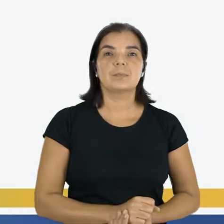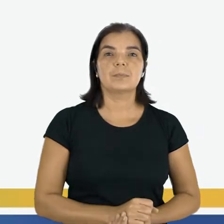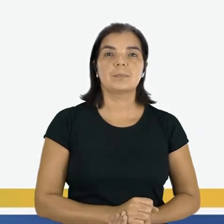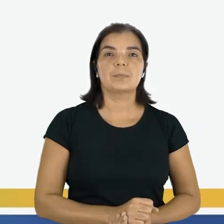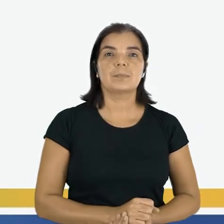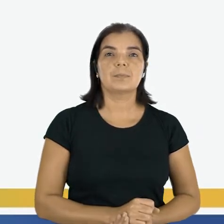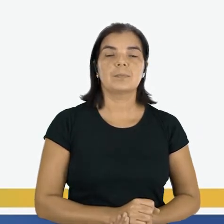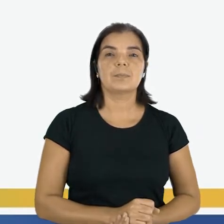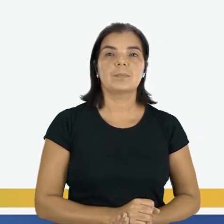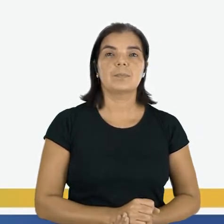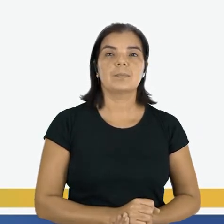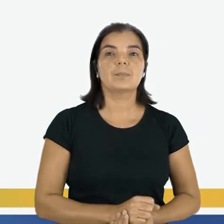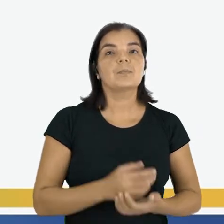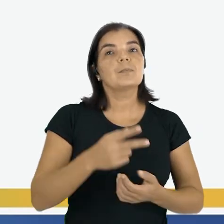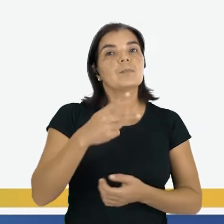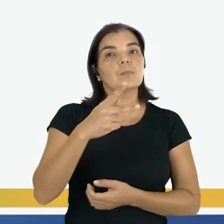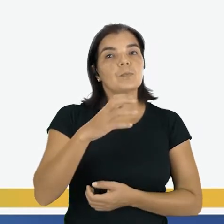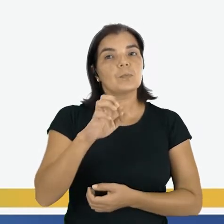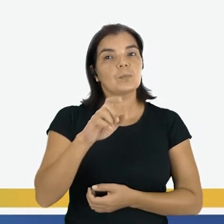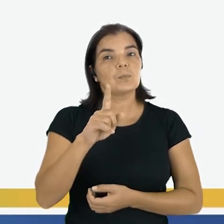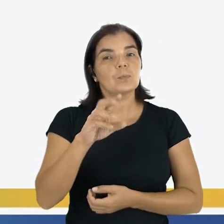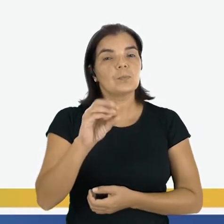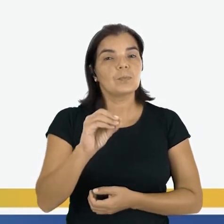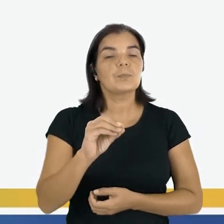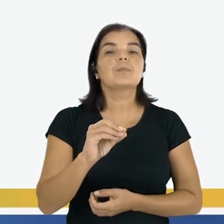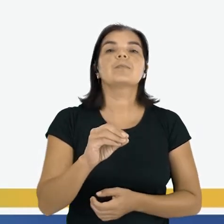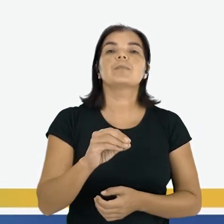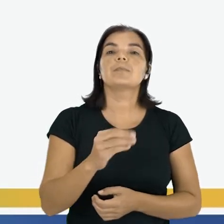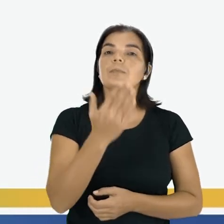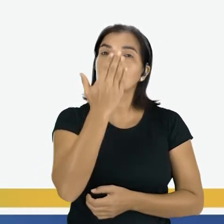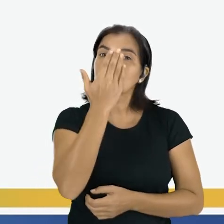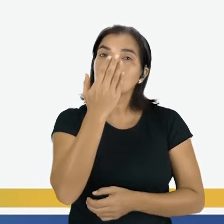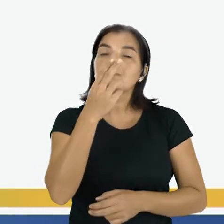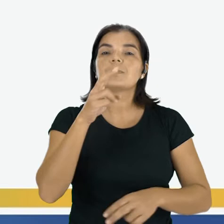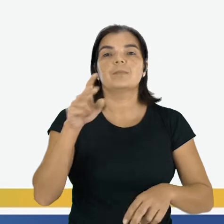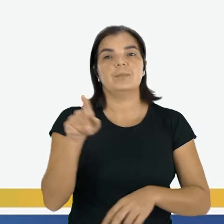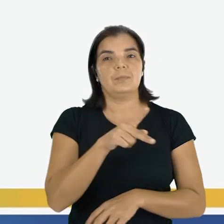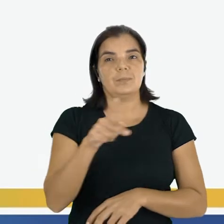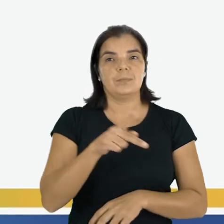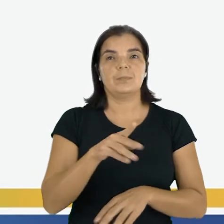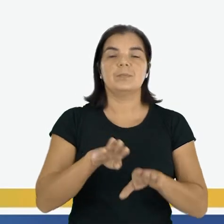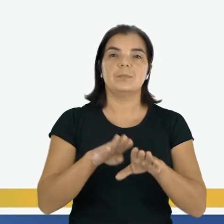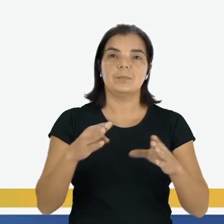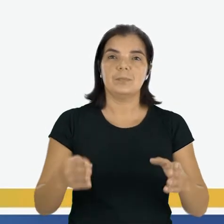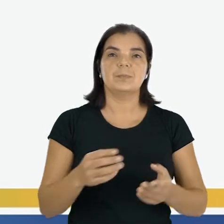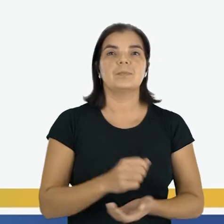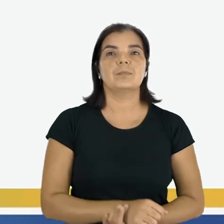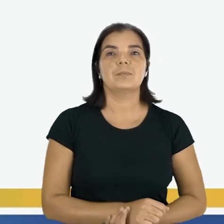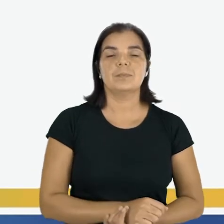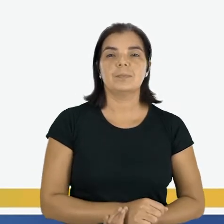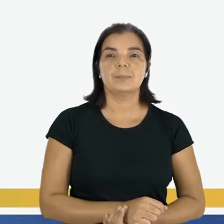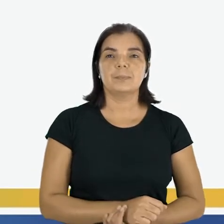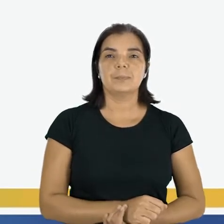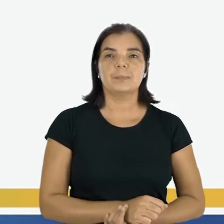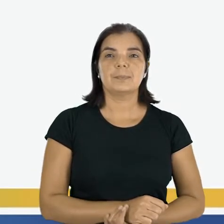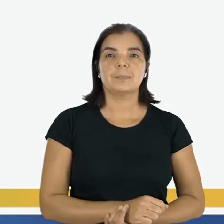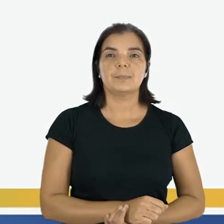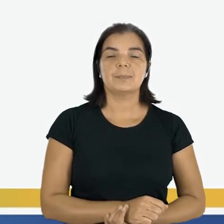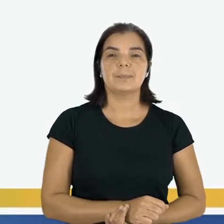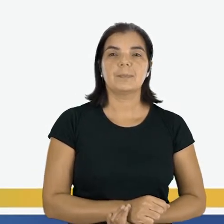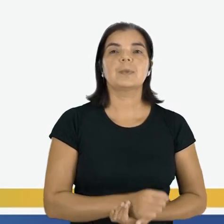Muito bem. E o Pedro senta bem em frente à mesa da professora. Você já conseguiu descobrir aonde o Pedro senta?